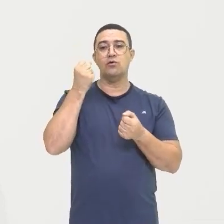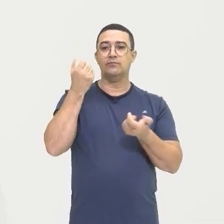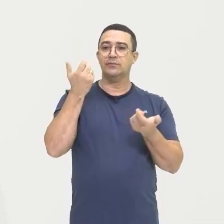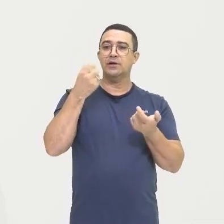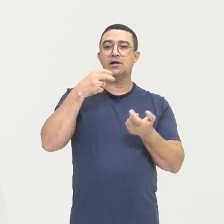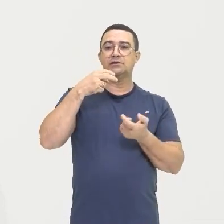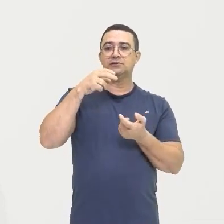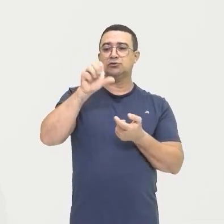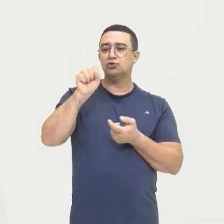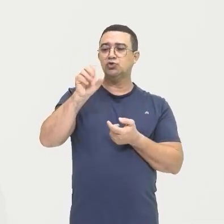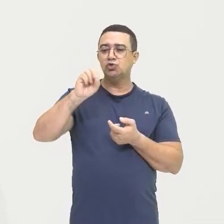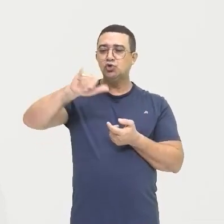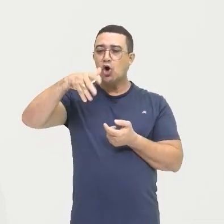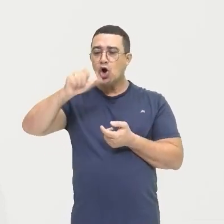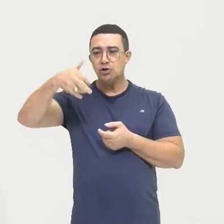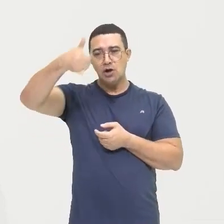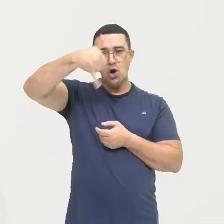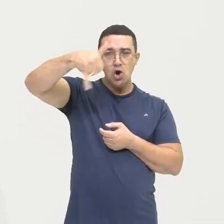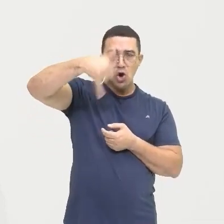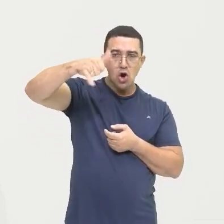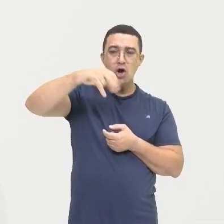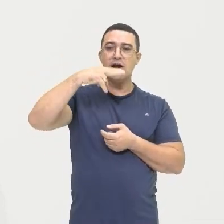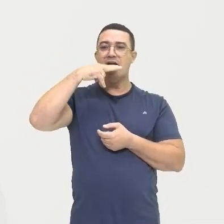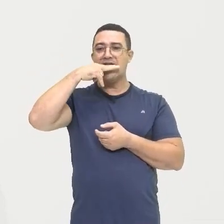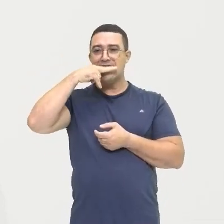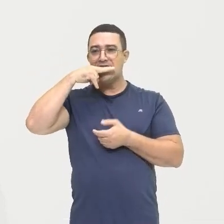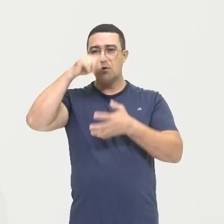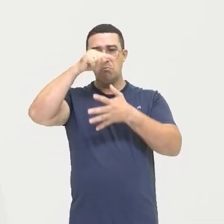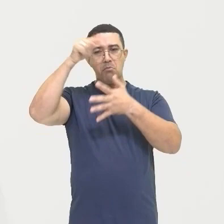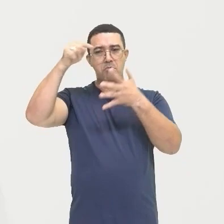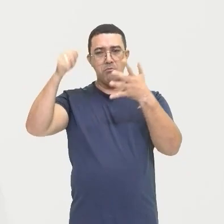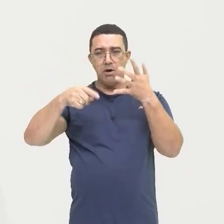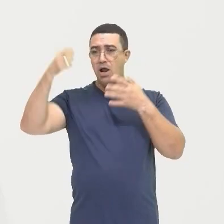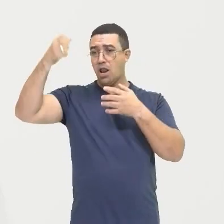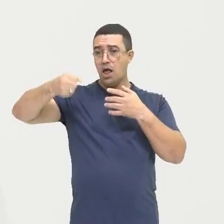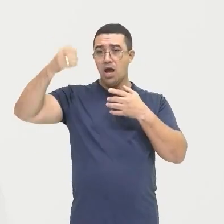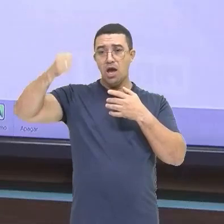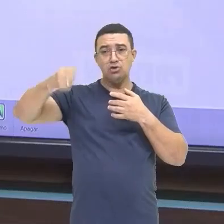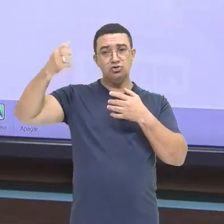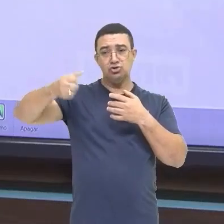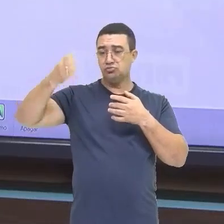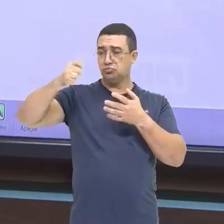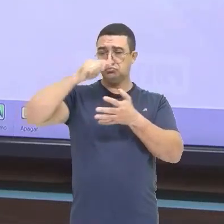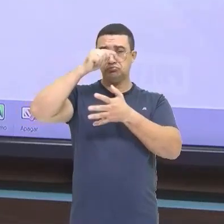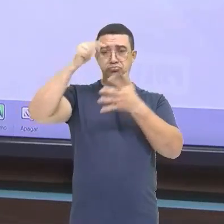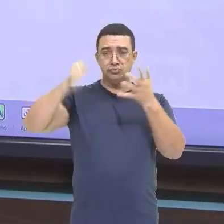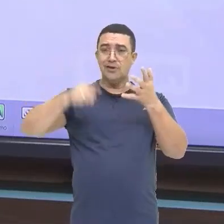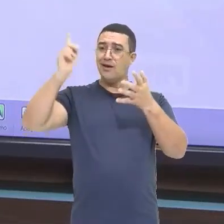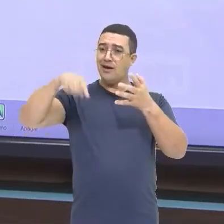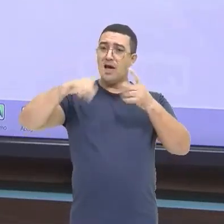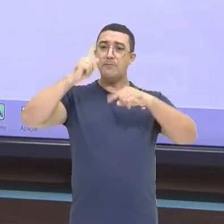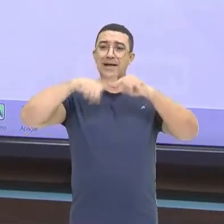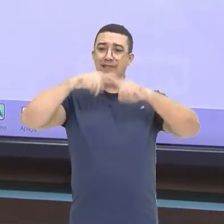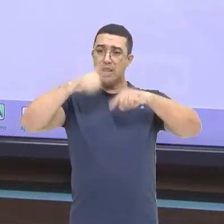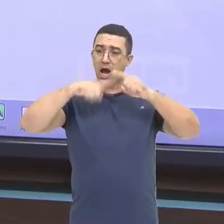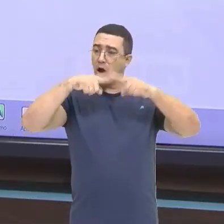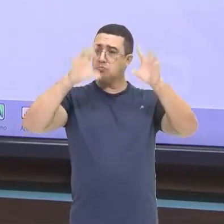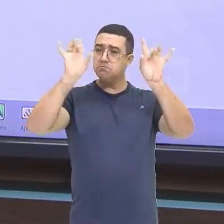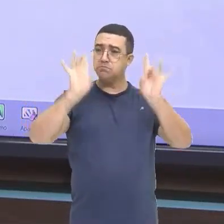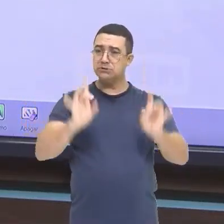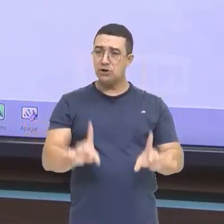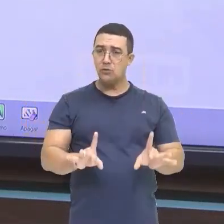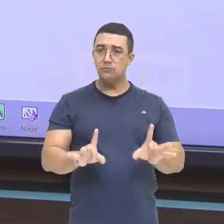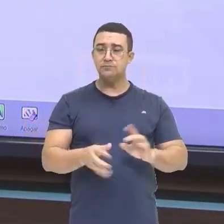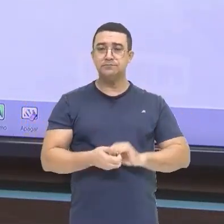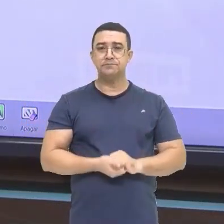soja A cana-de-açúcar Para outros itens O leite Também Então a matéria-prima Então a gente